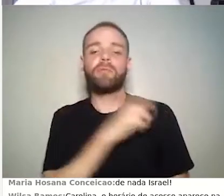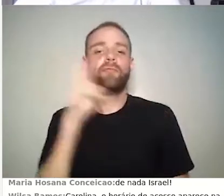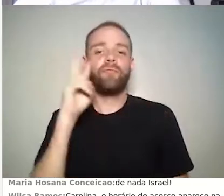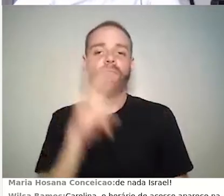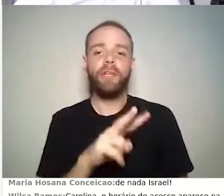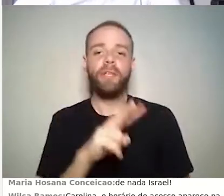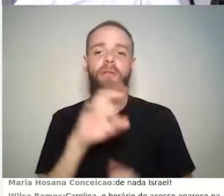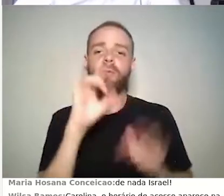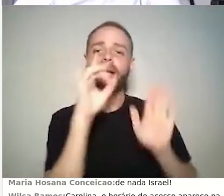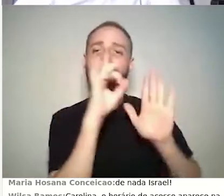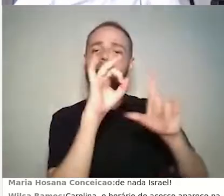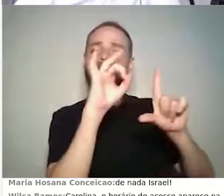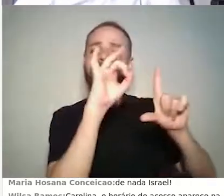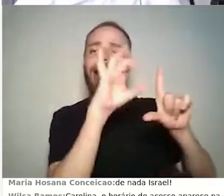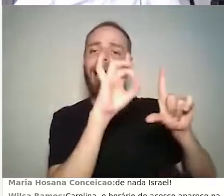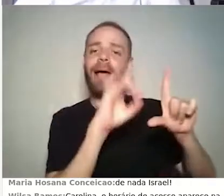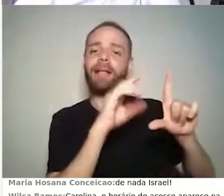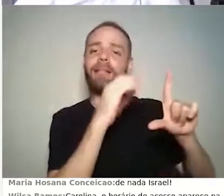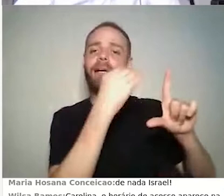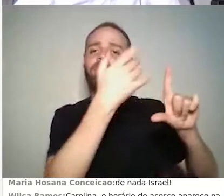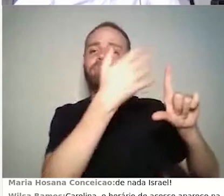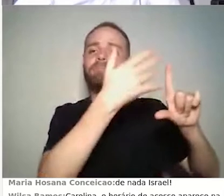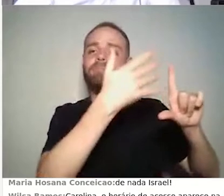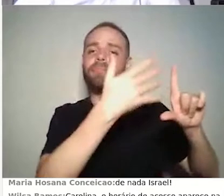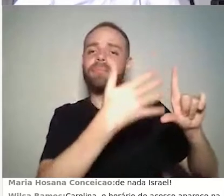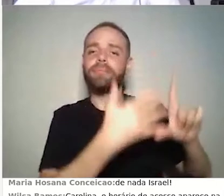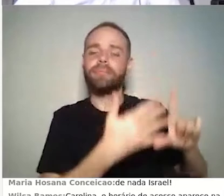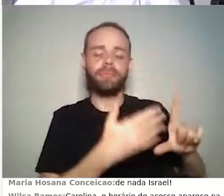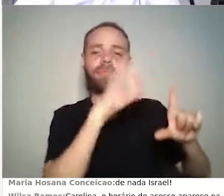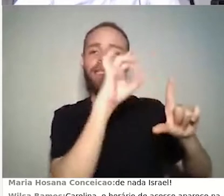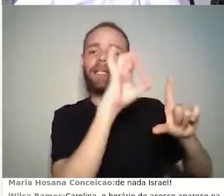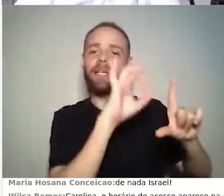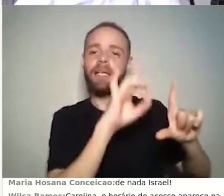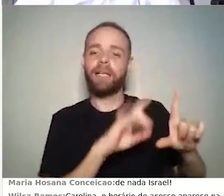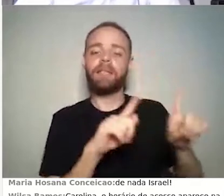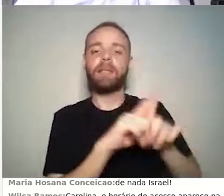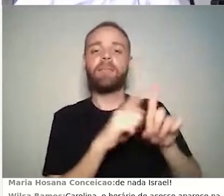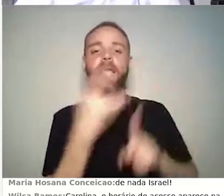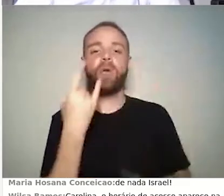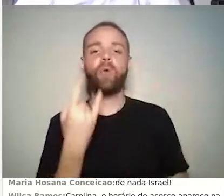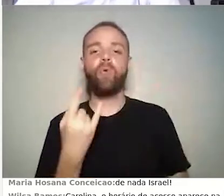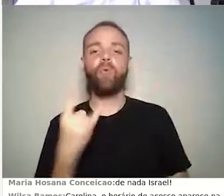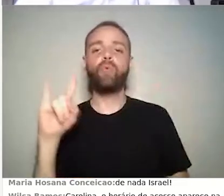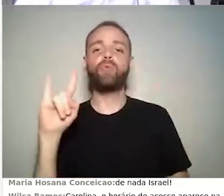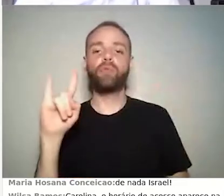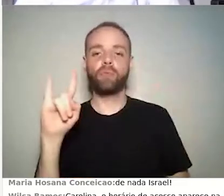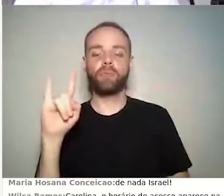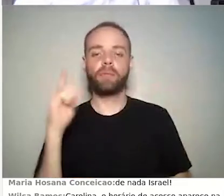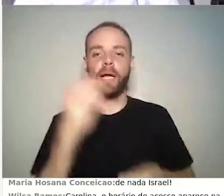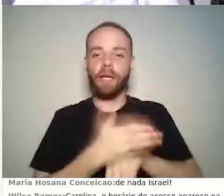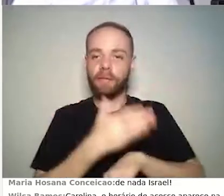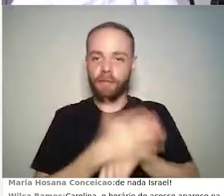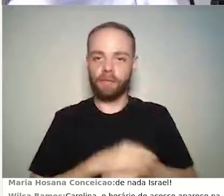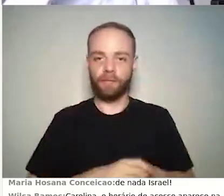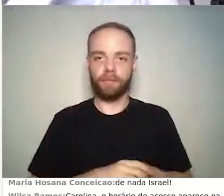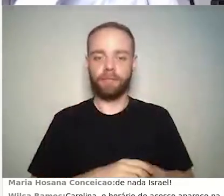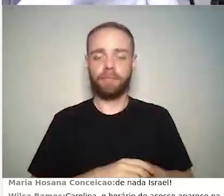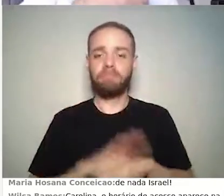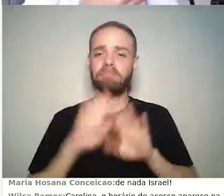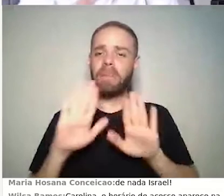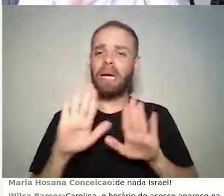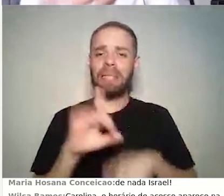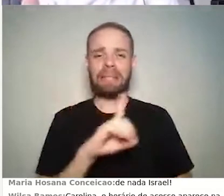e eu consigo ver também o último acesso. Nesse caso aqui, a data de último acesso não é tão importante,